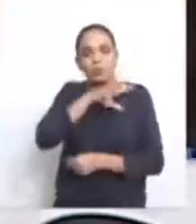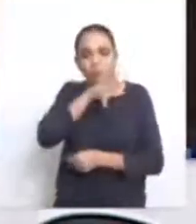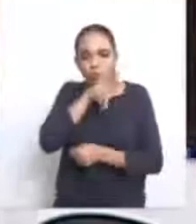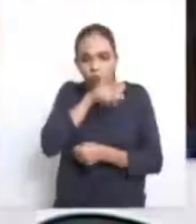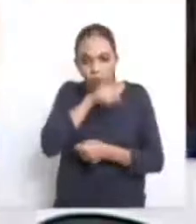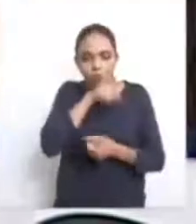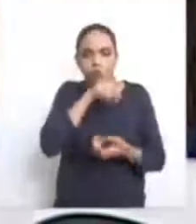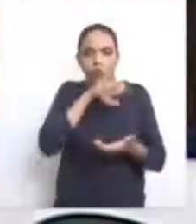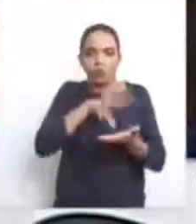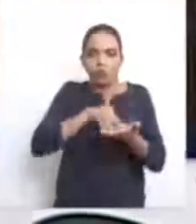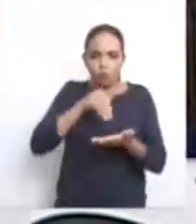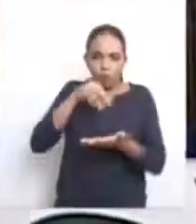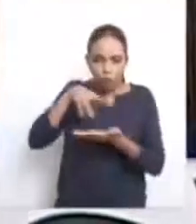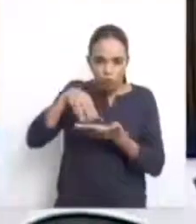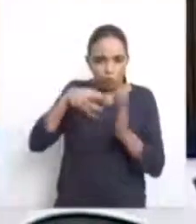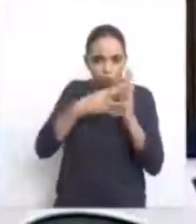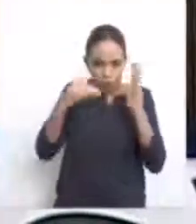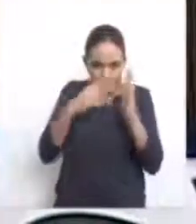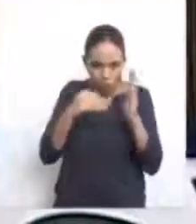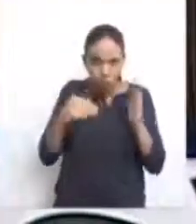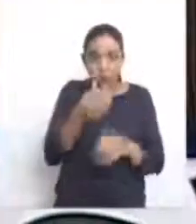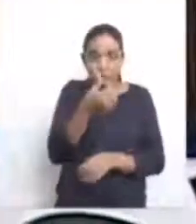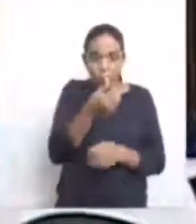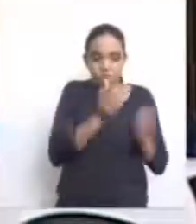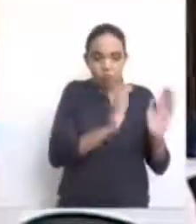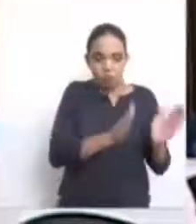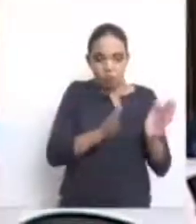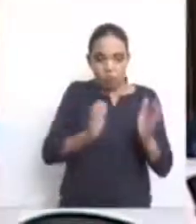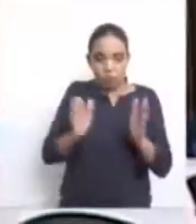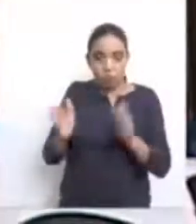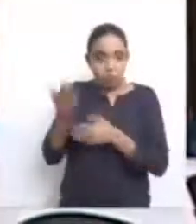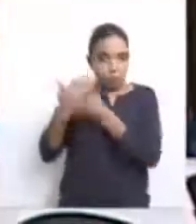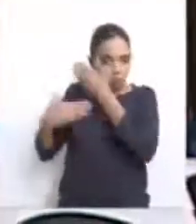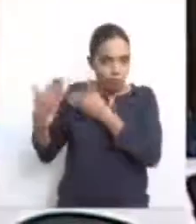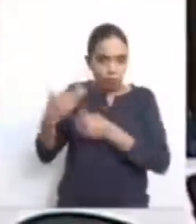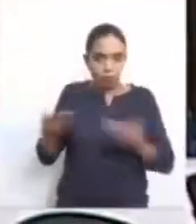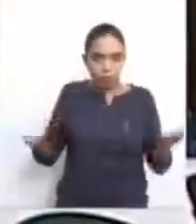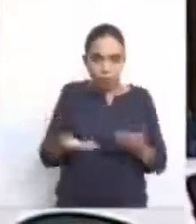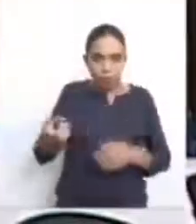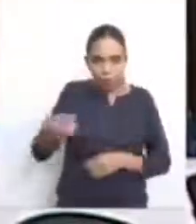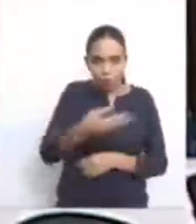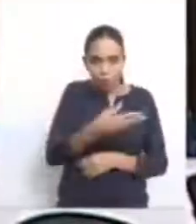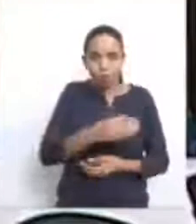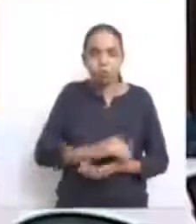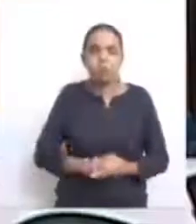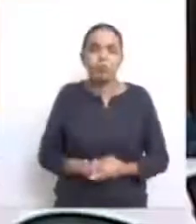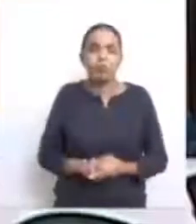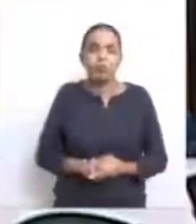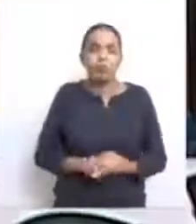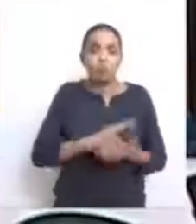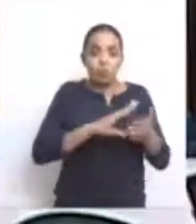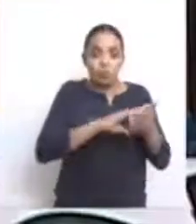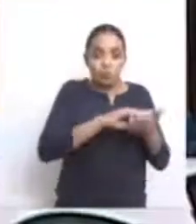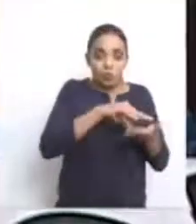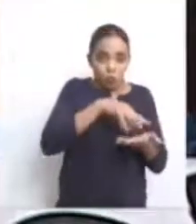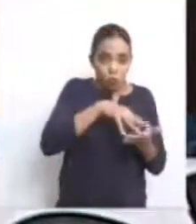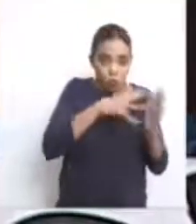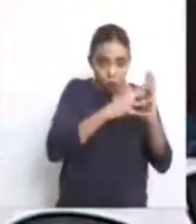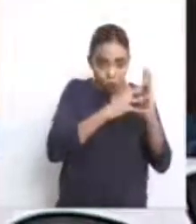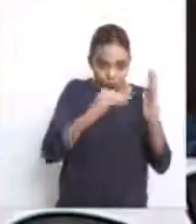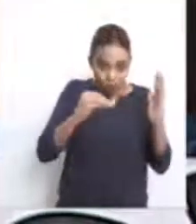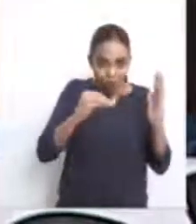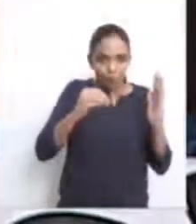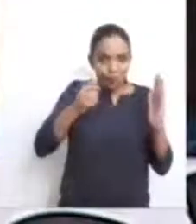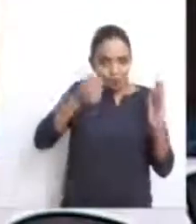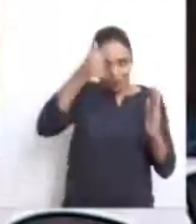modelo dos seis lotes passados para comparar com o modelo atual. O modelo do passado, o deputado Romanelli, que me